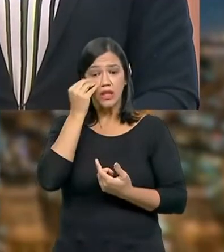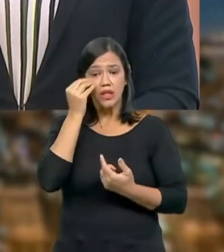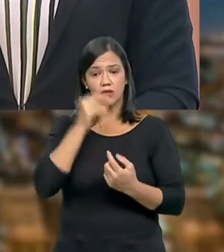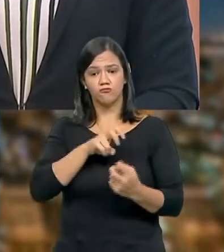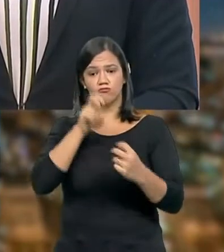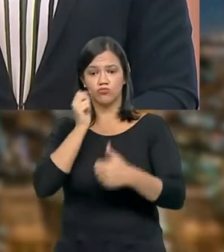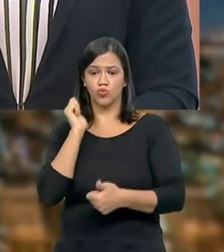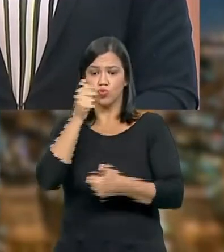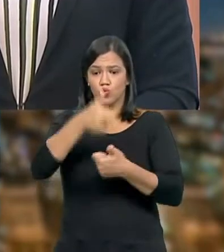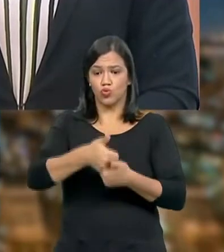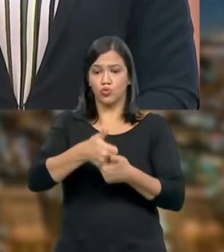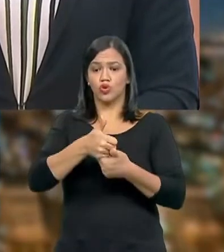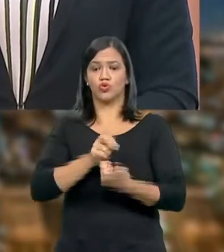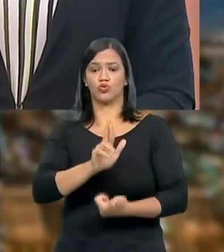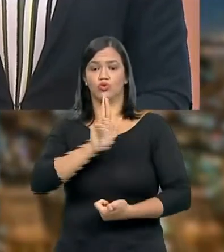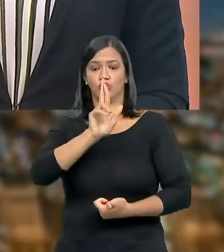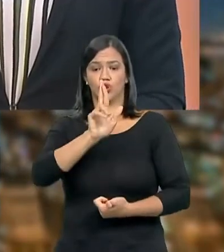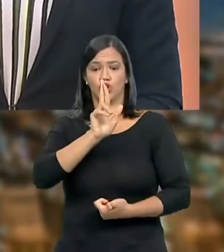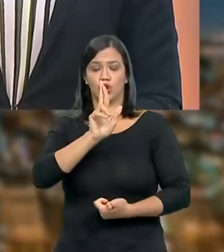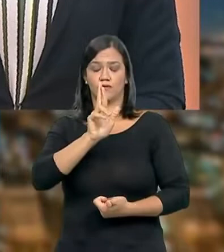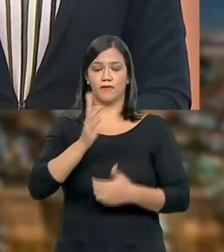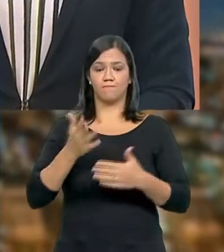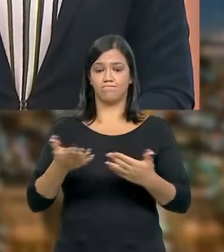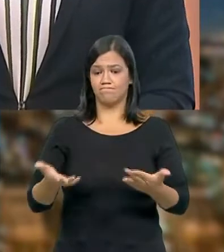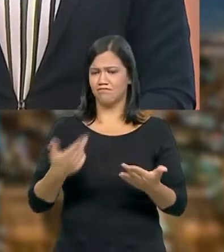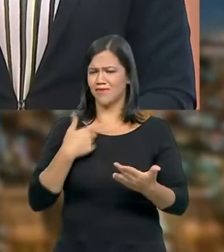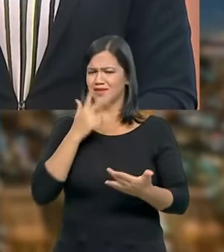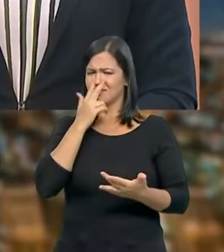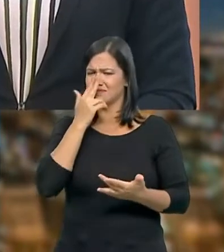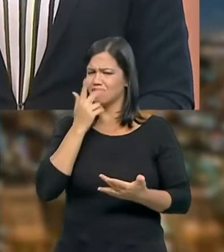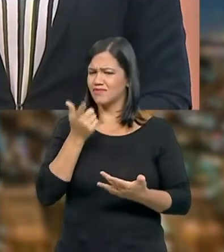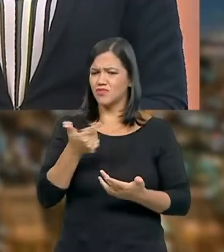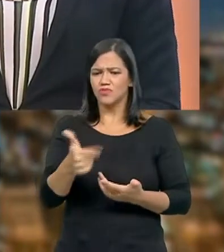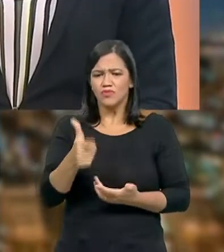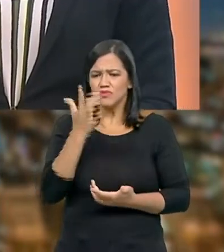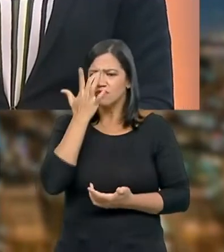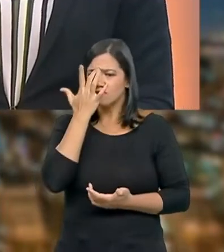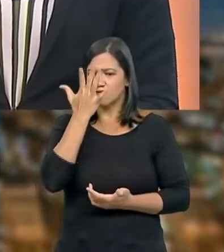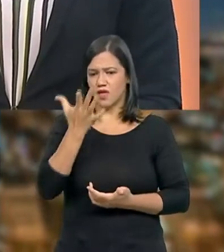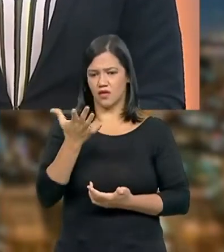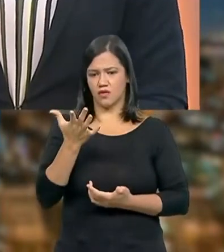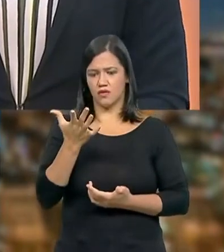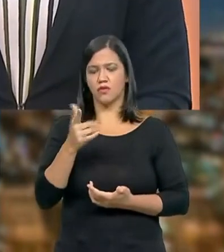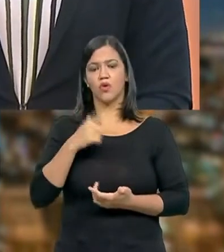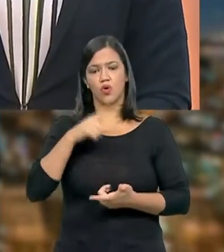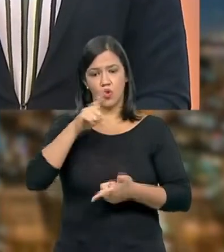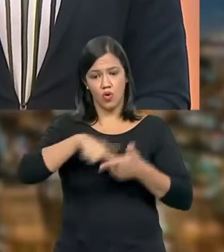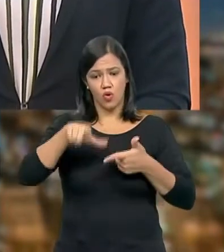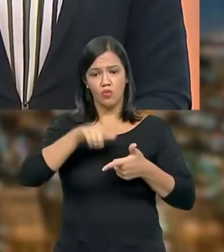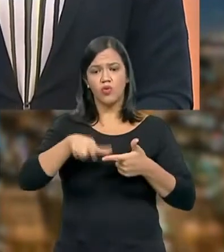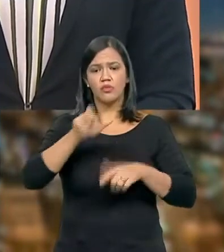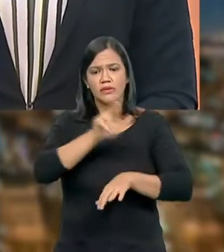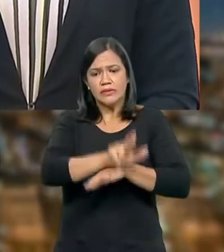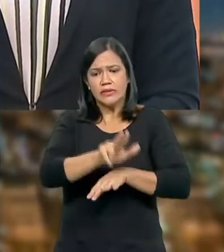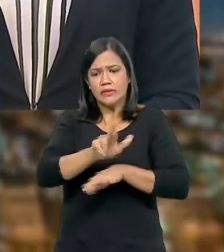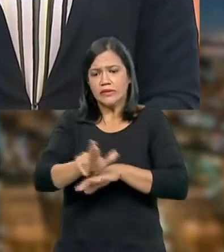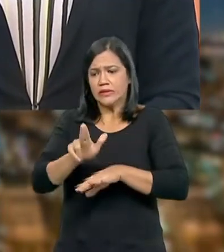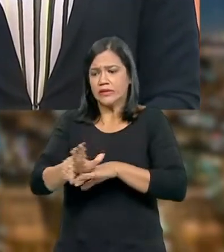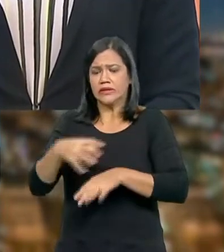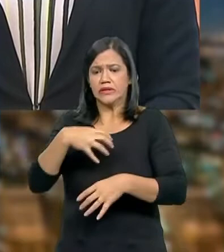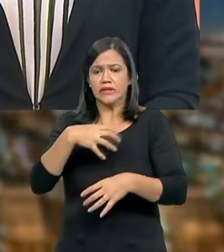da autoridade que tem que decidir. Mas a gente sabe que essa facilidade não existe. O problema é cercado de circunstâncias,